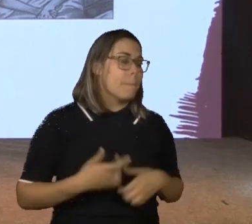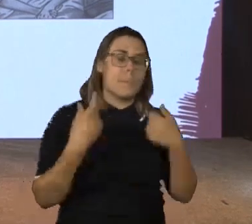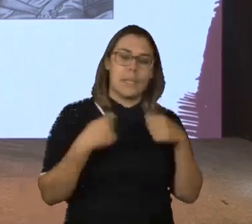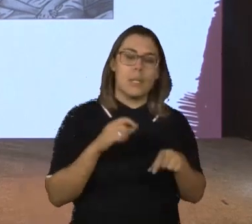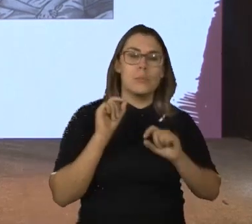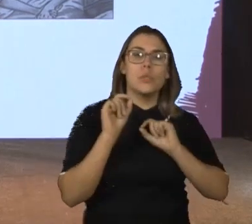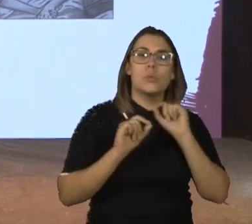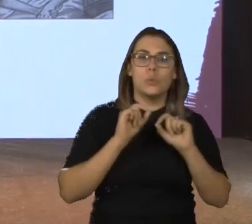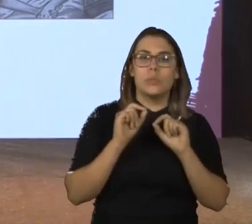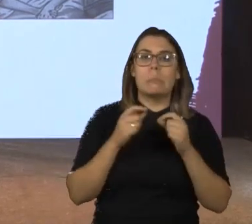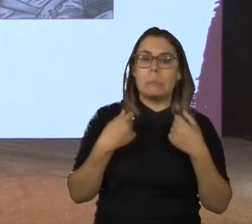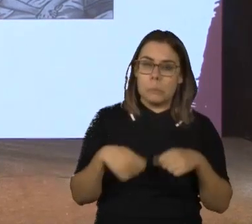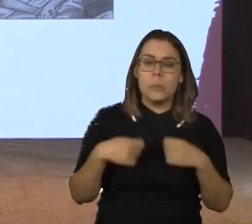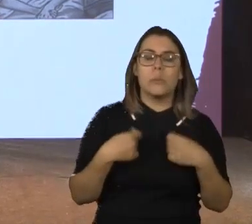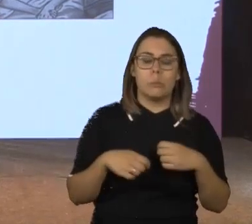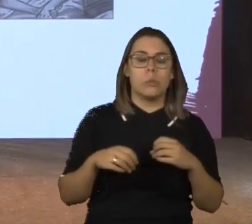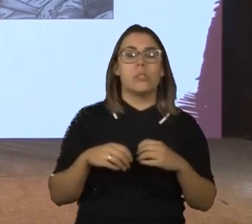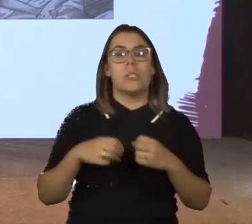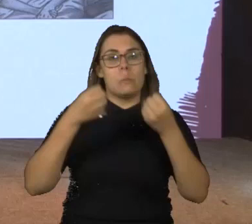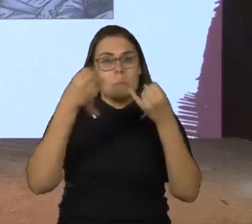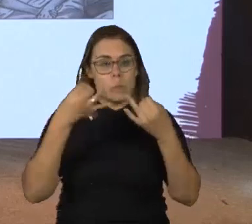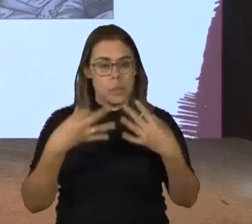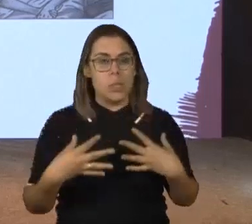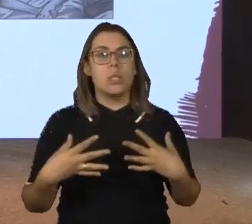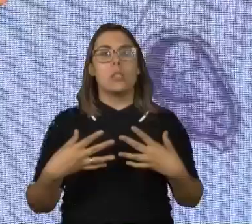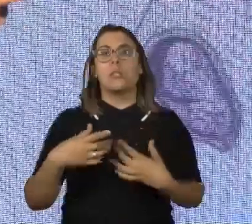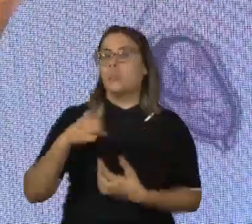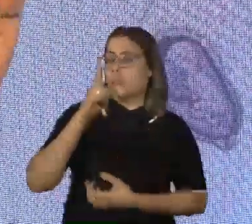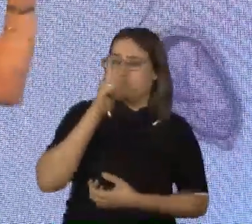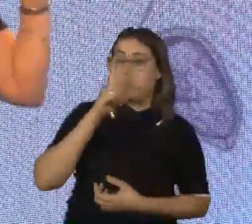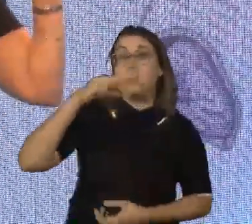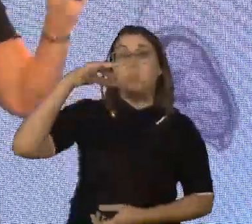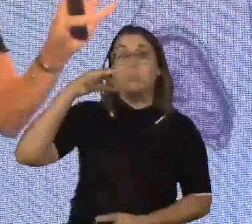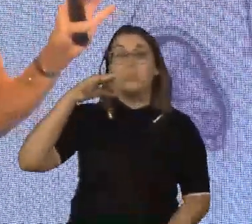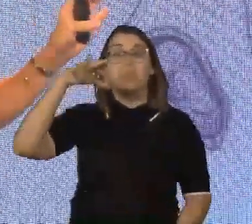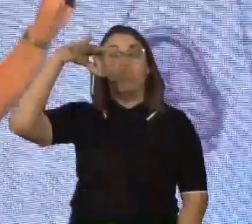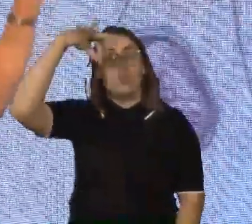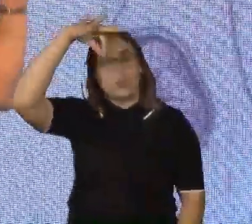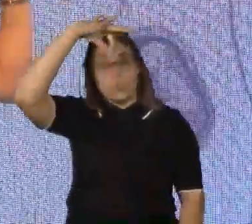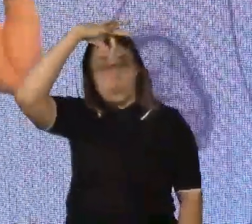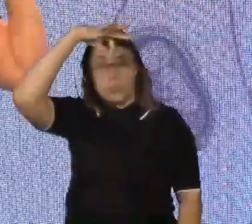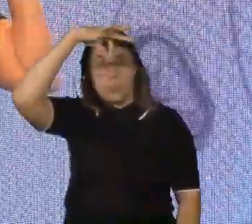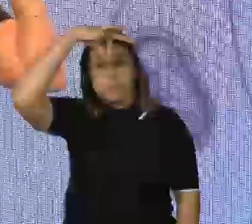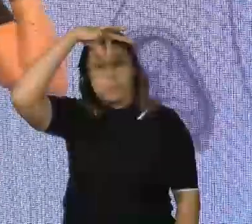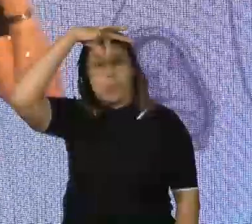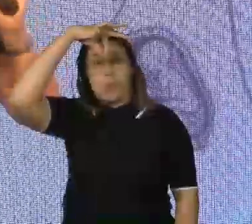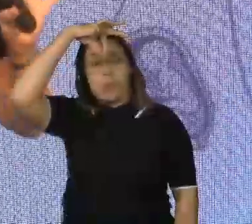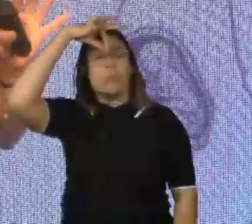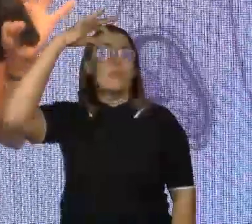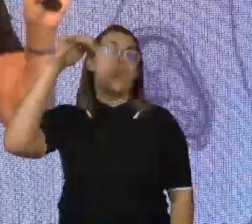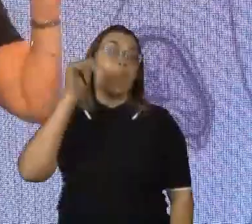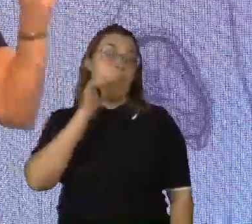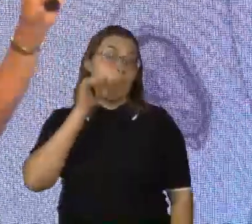falar, sim, dos órgãos sexuais. Órgão sexual masculino, com o nome de pênis, órgão sexual